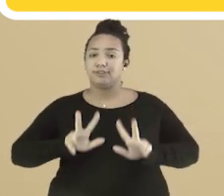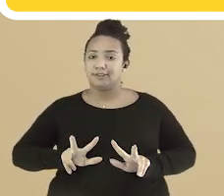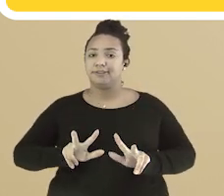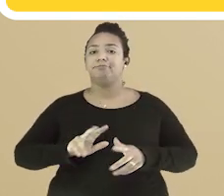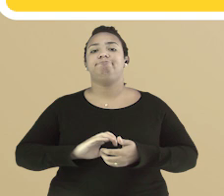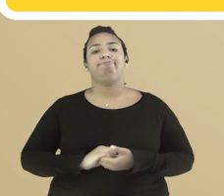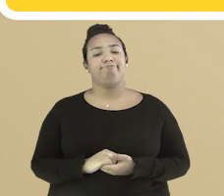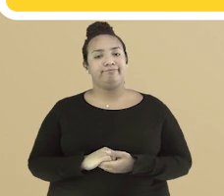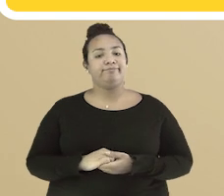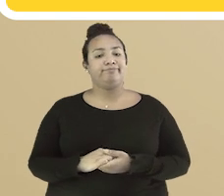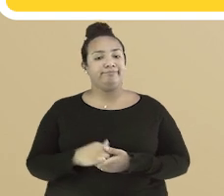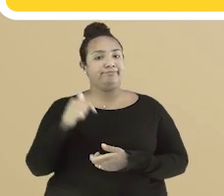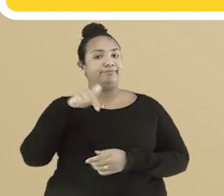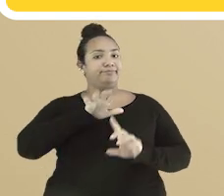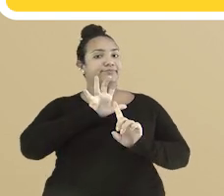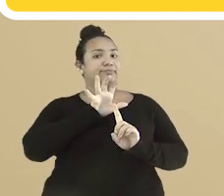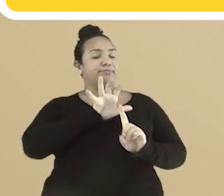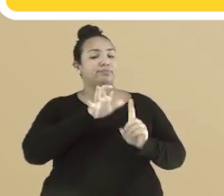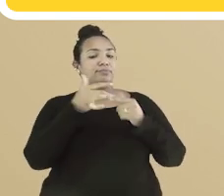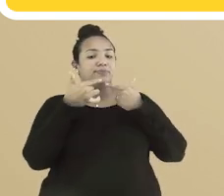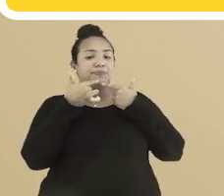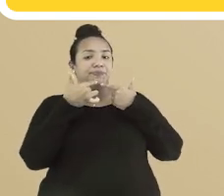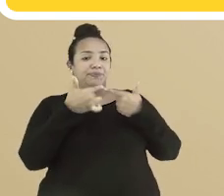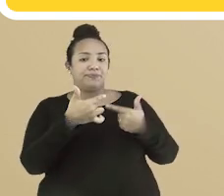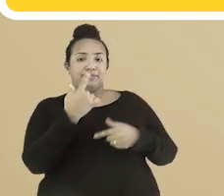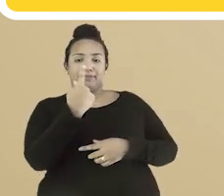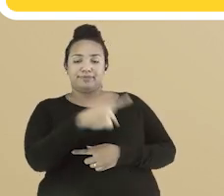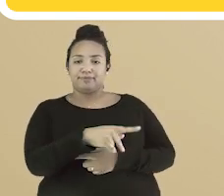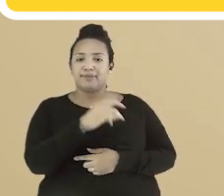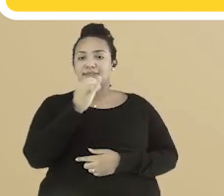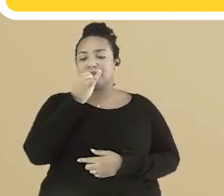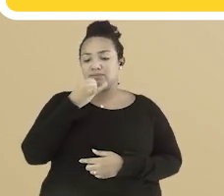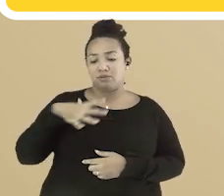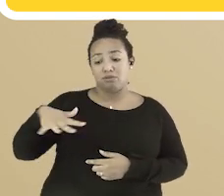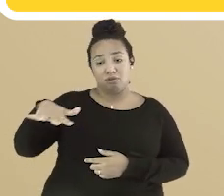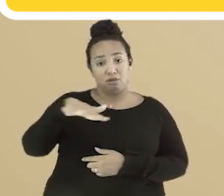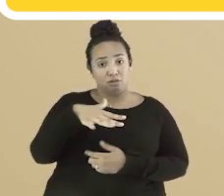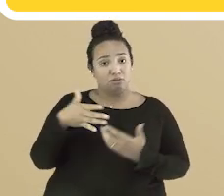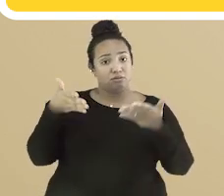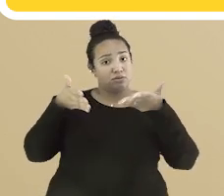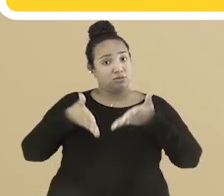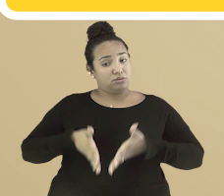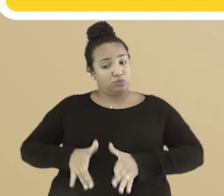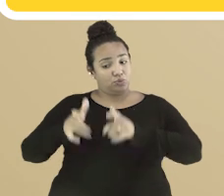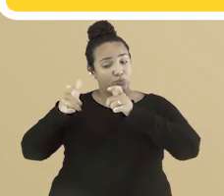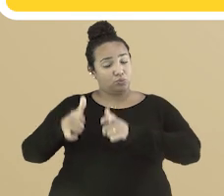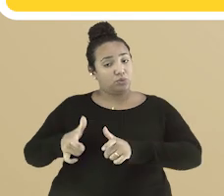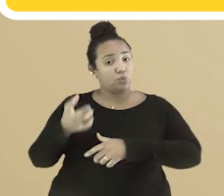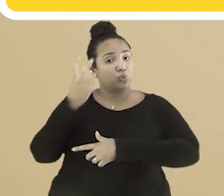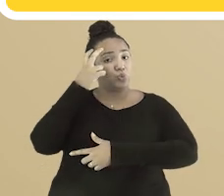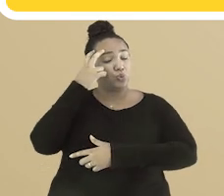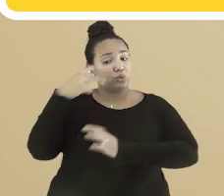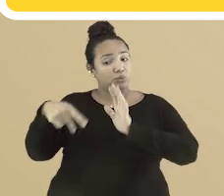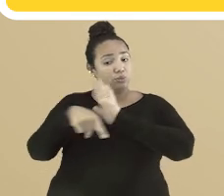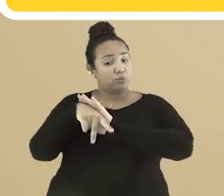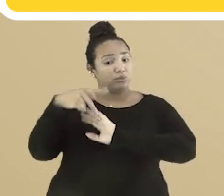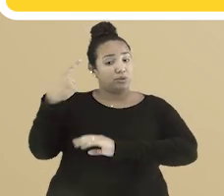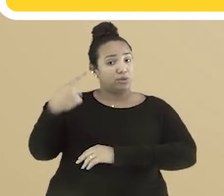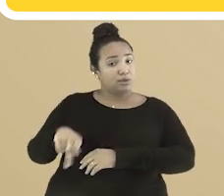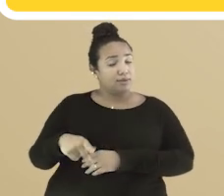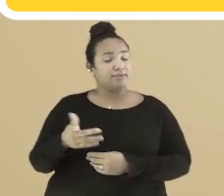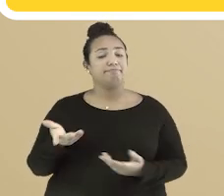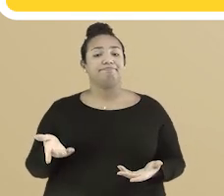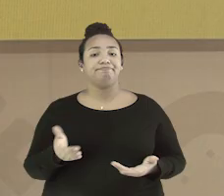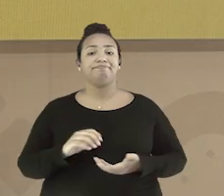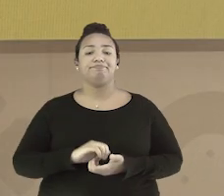Isso irá influenciar na língua, como local, onde nasceram, a cultura local, como